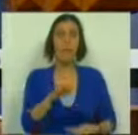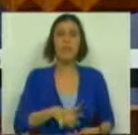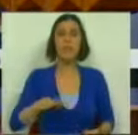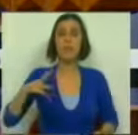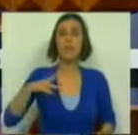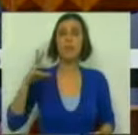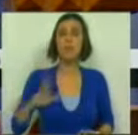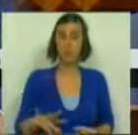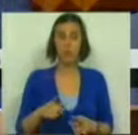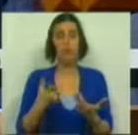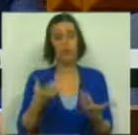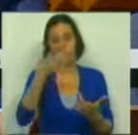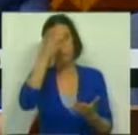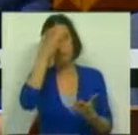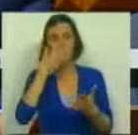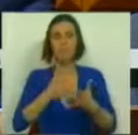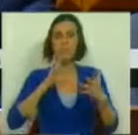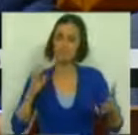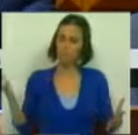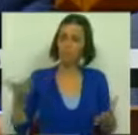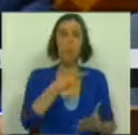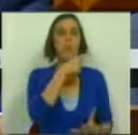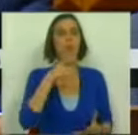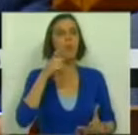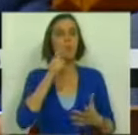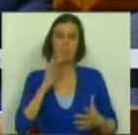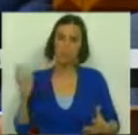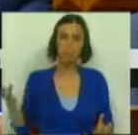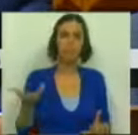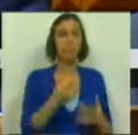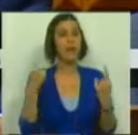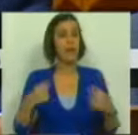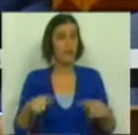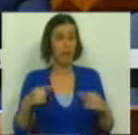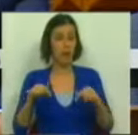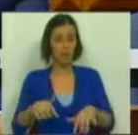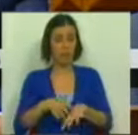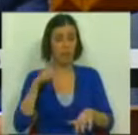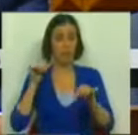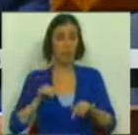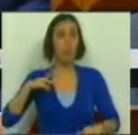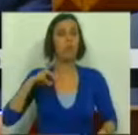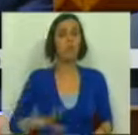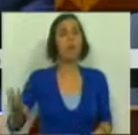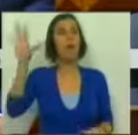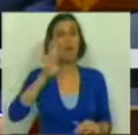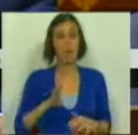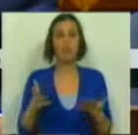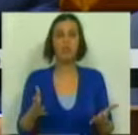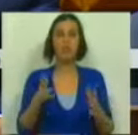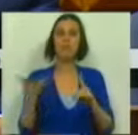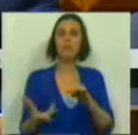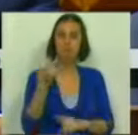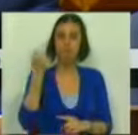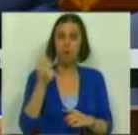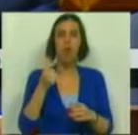situação portuguesa é o entendimento alargado e o compromisso alargado que existe nesta Câmara e no país para que sejam